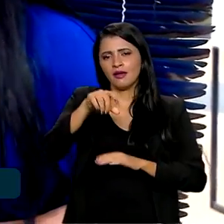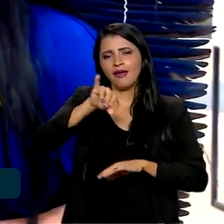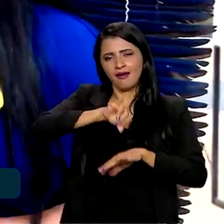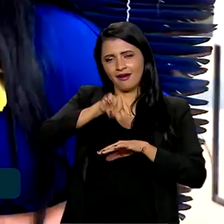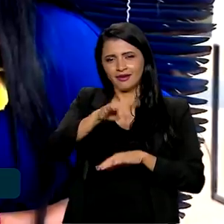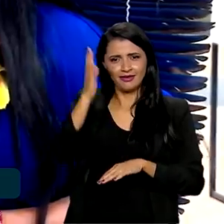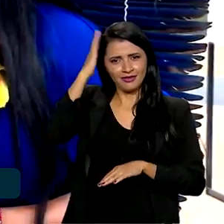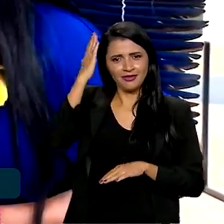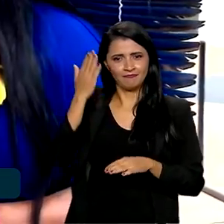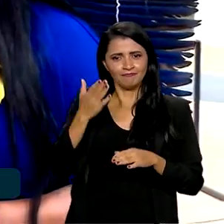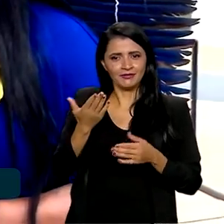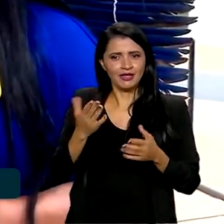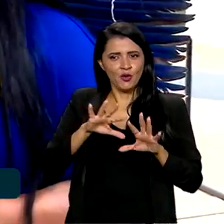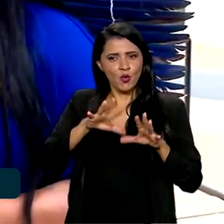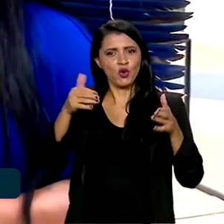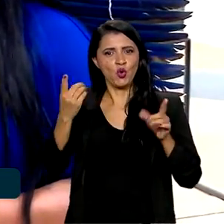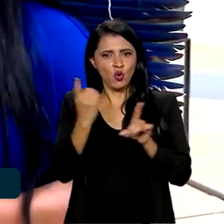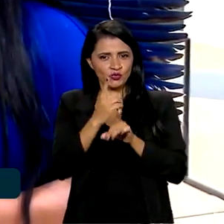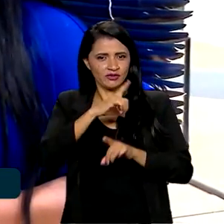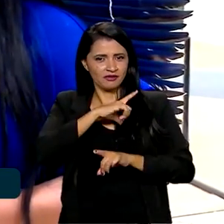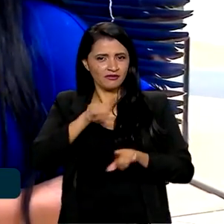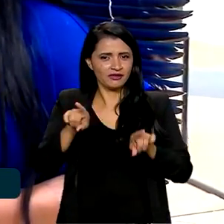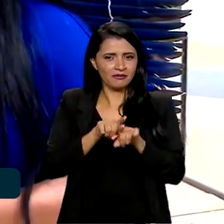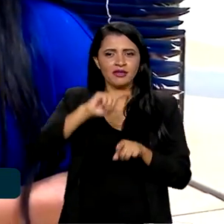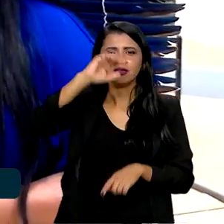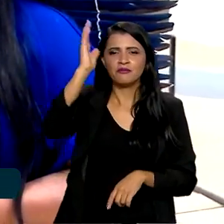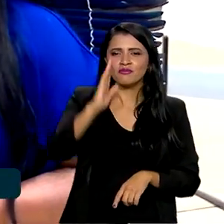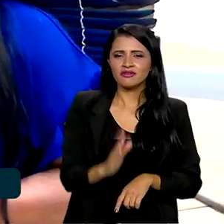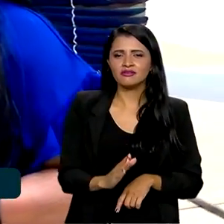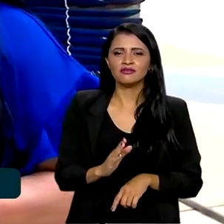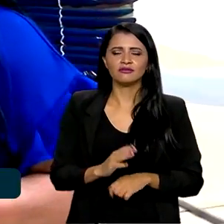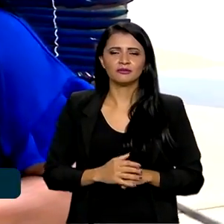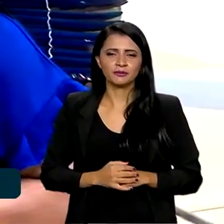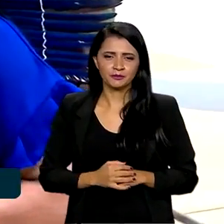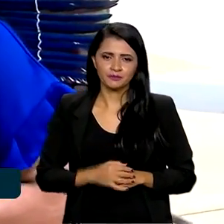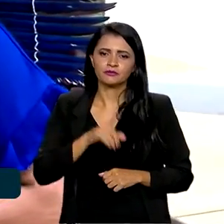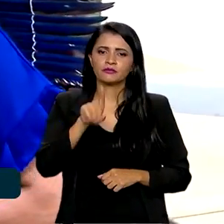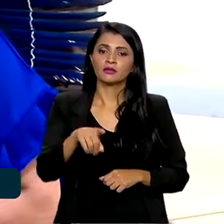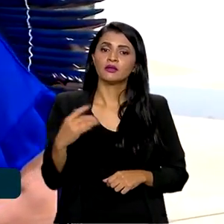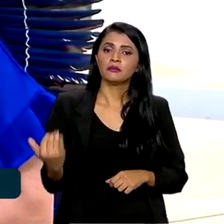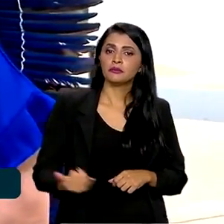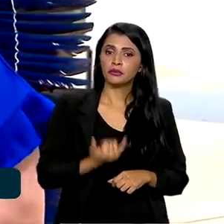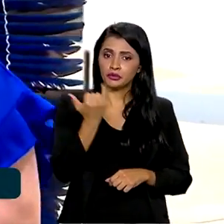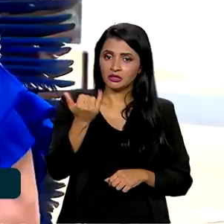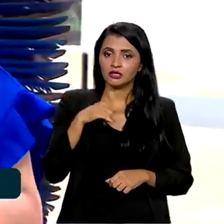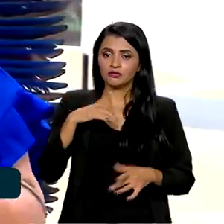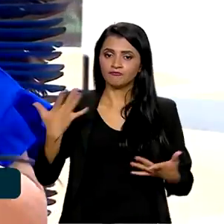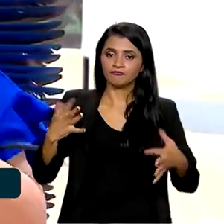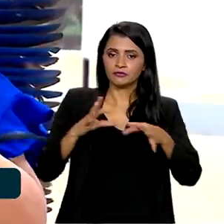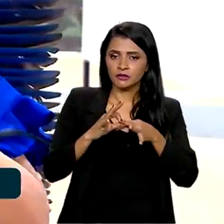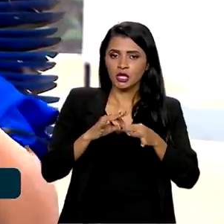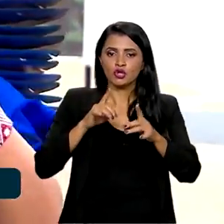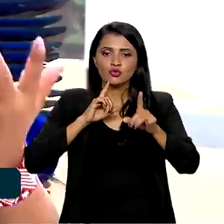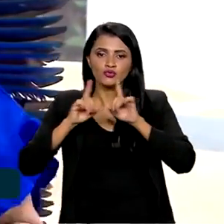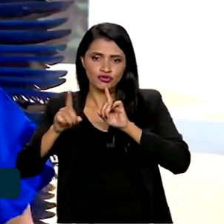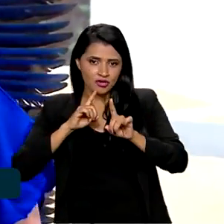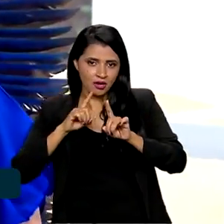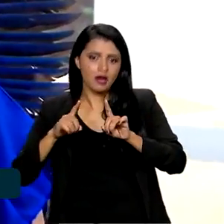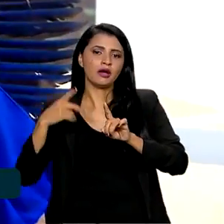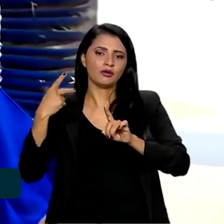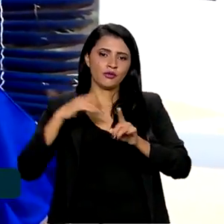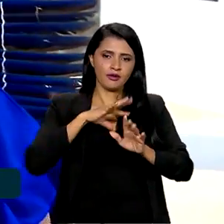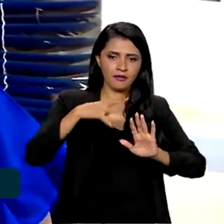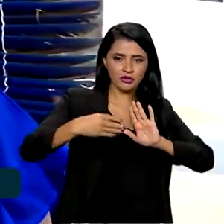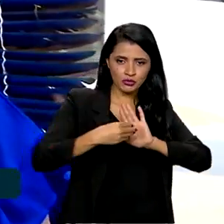encontro marcante, e para o Brasil também. É muito importante esse link dos diálogos